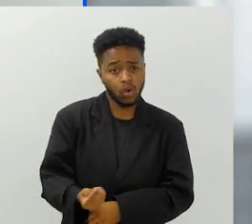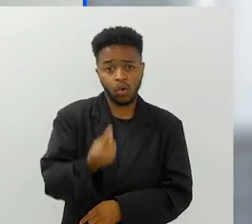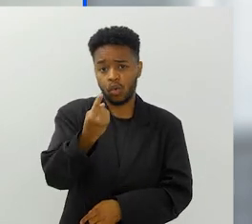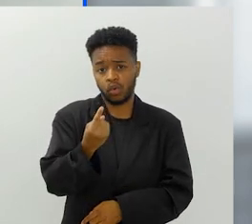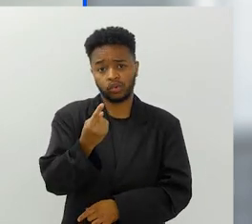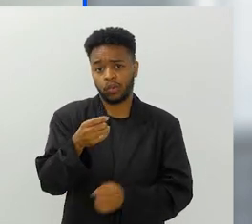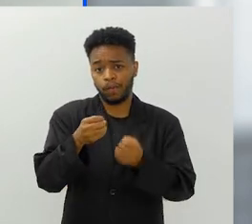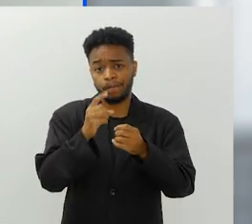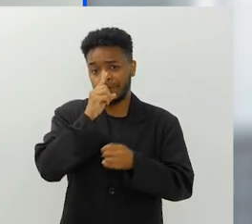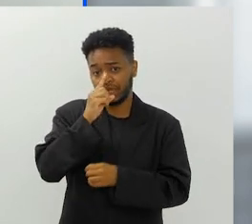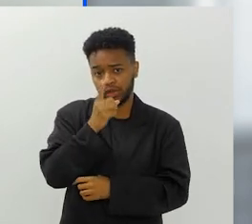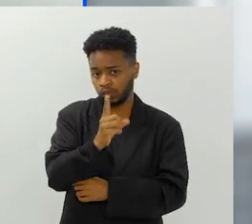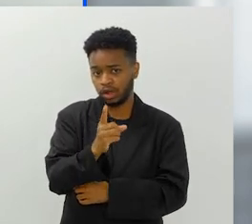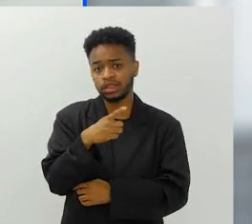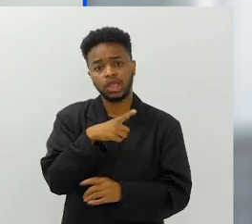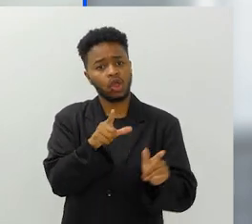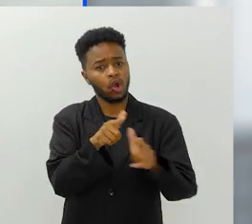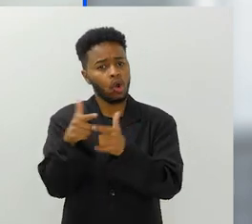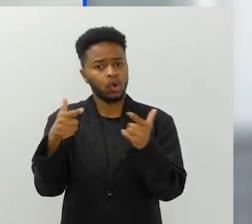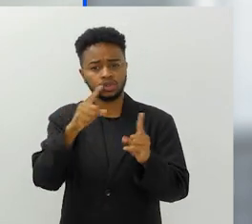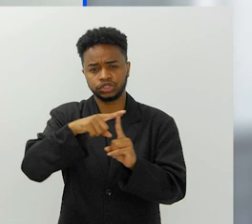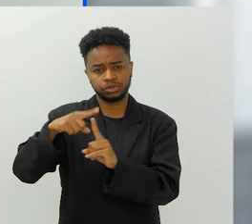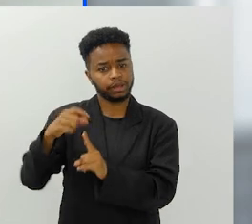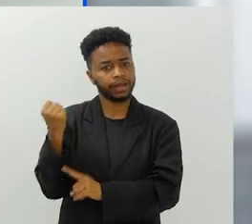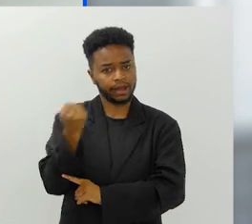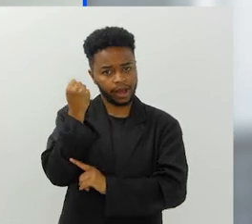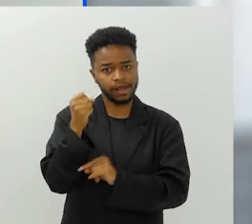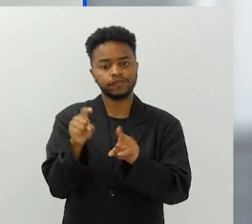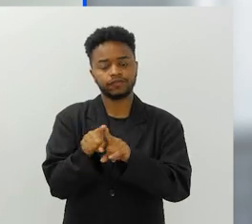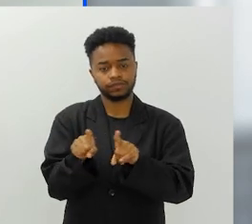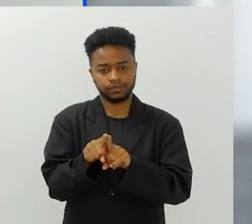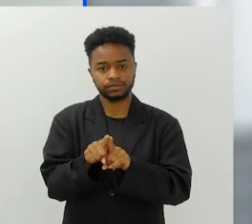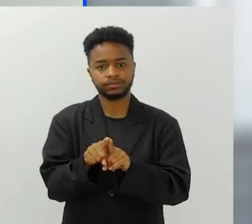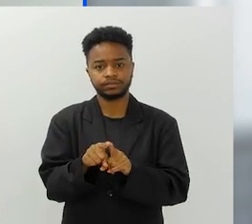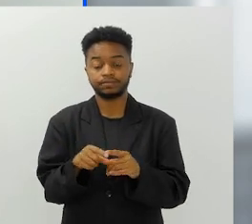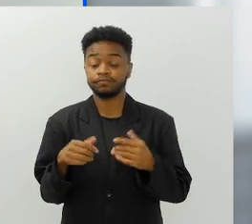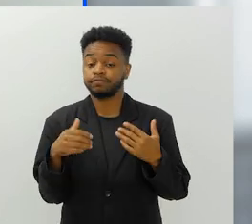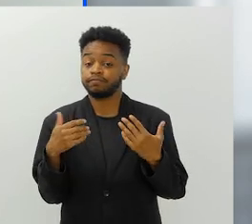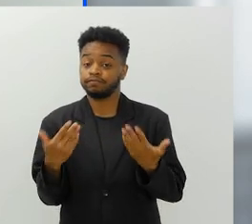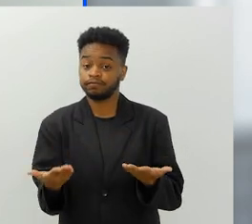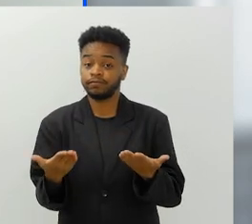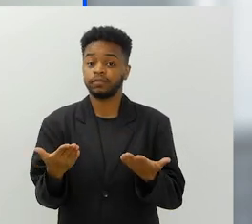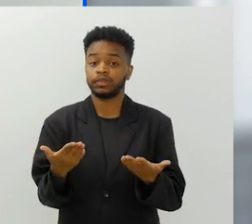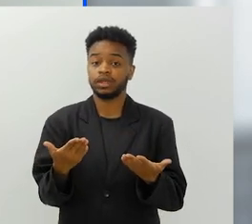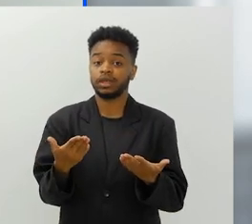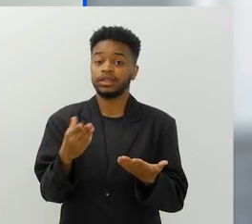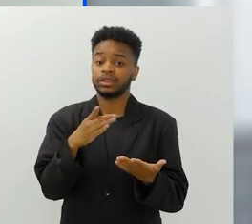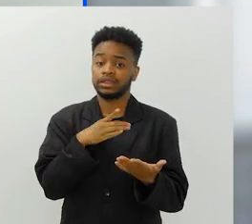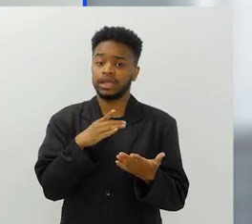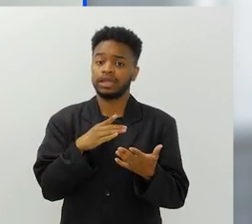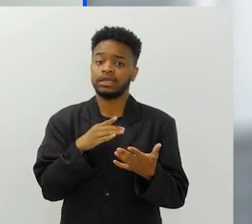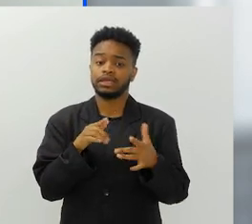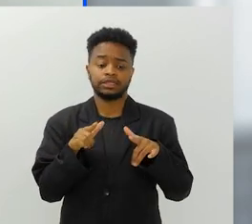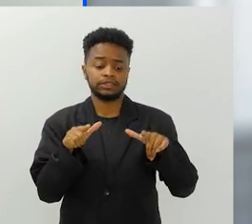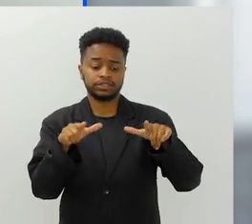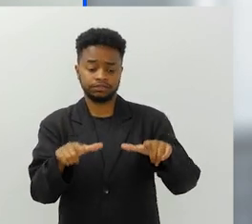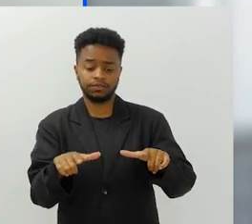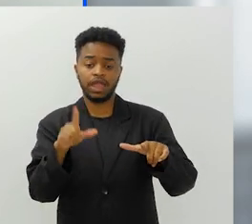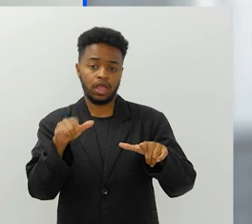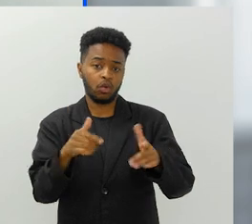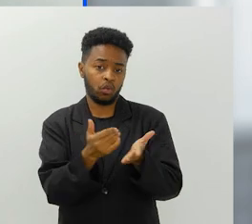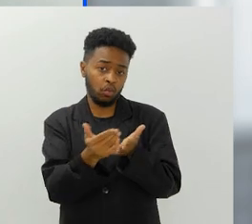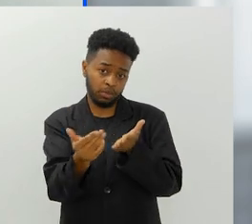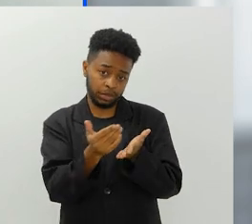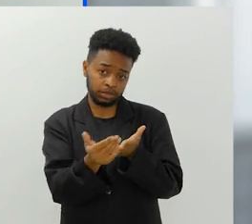a única ameaça ao oceano, a gente sabe que tem diversas outras muito severas. Então, esses tipos de certificações certamente